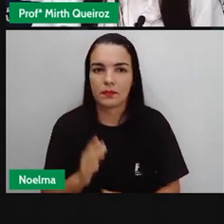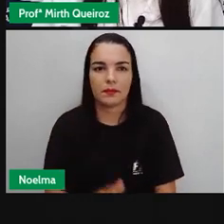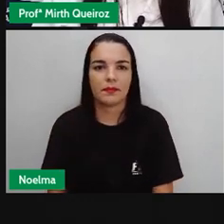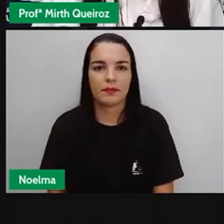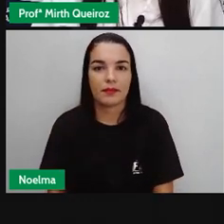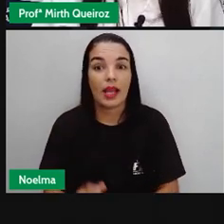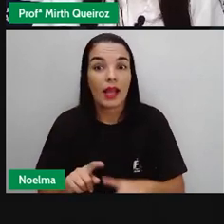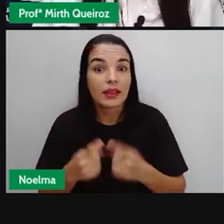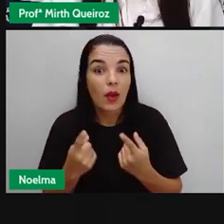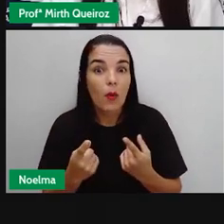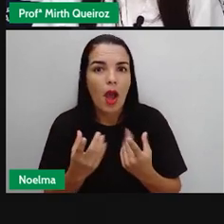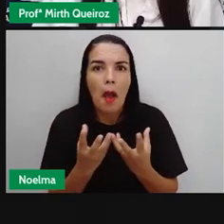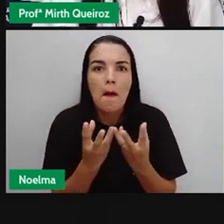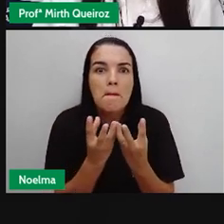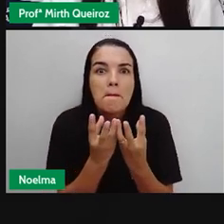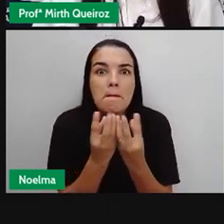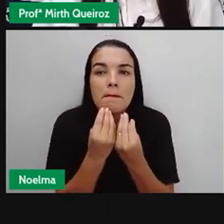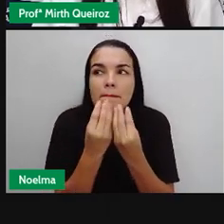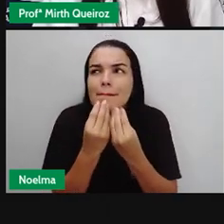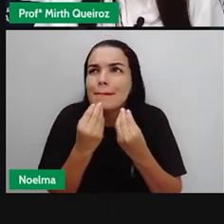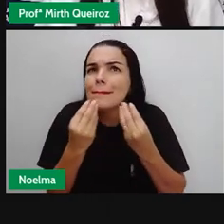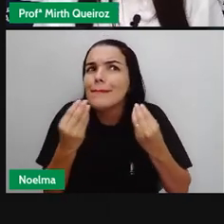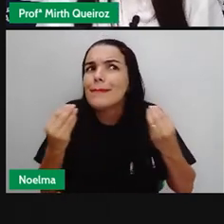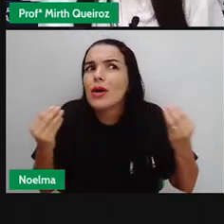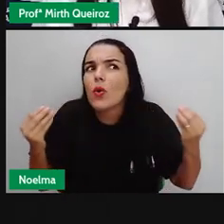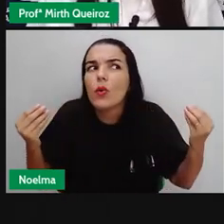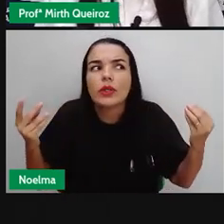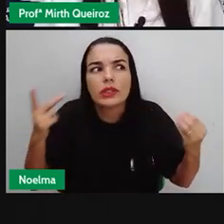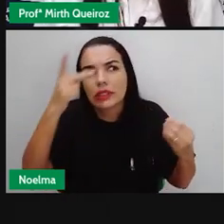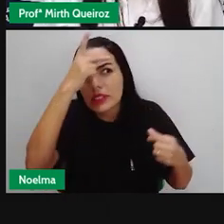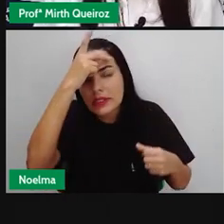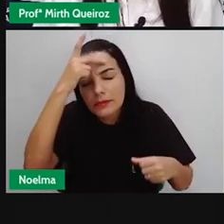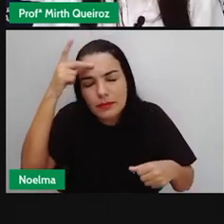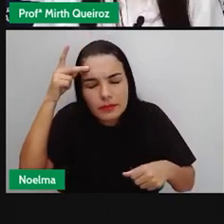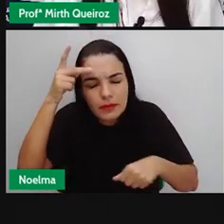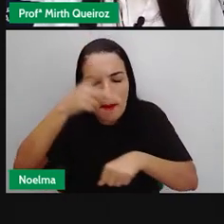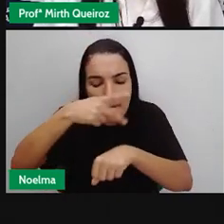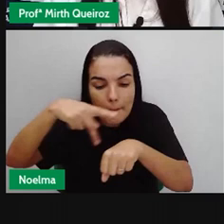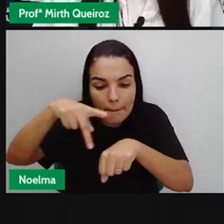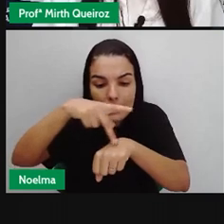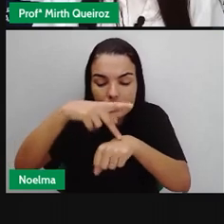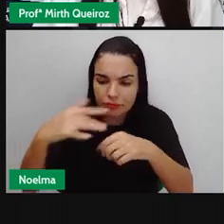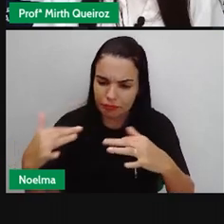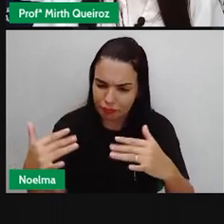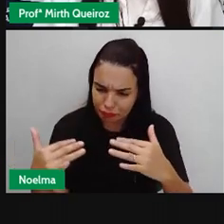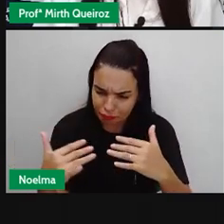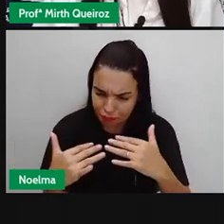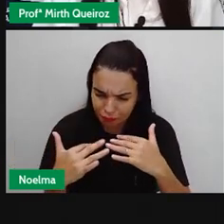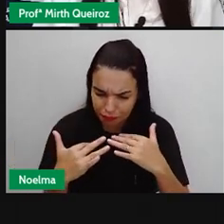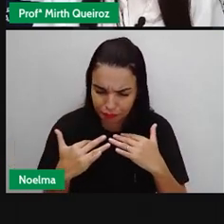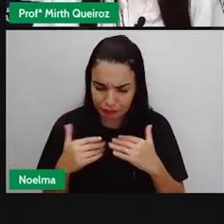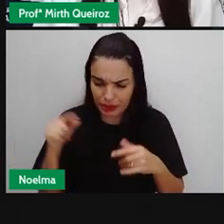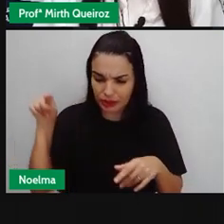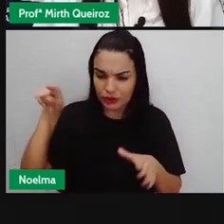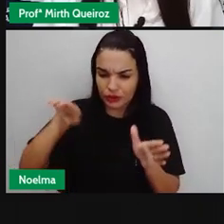Assim, grandes levas de imigrantes, né, entraram no Brasil durante